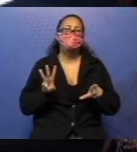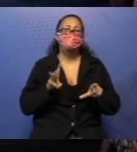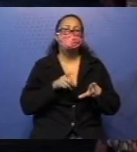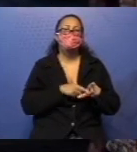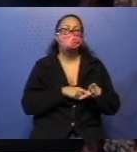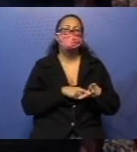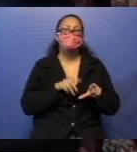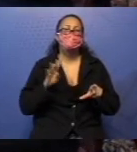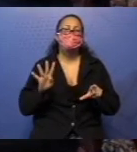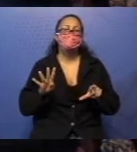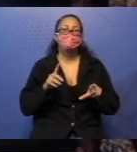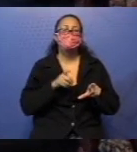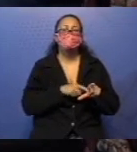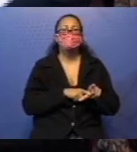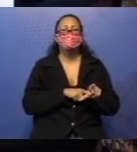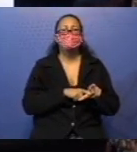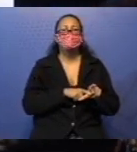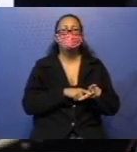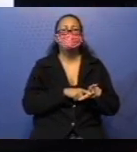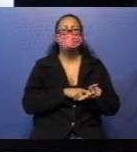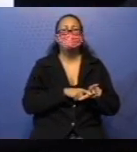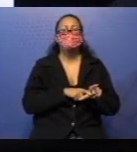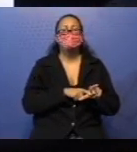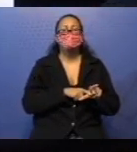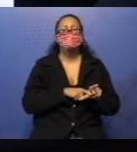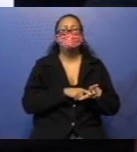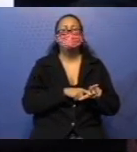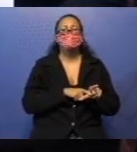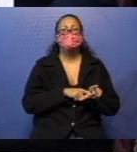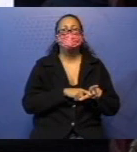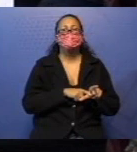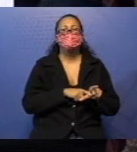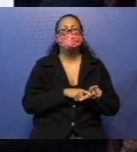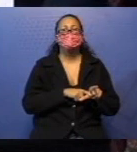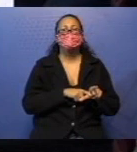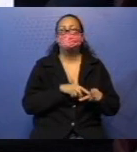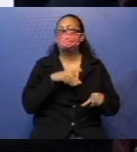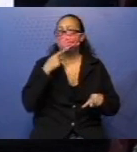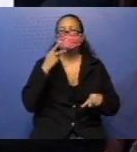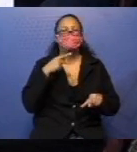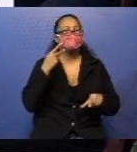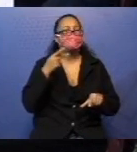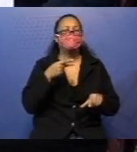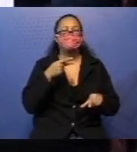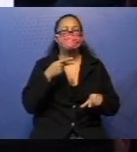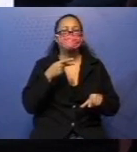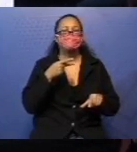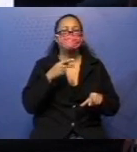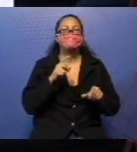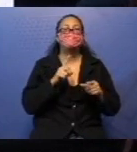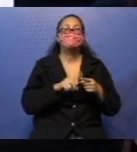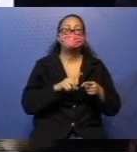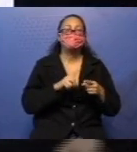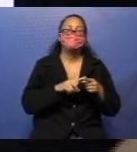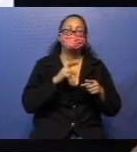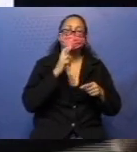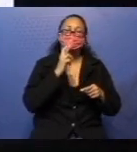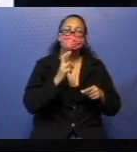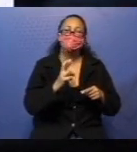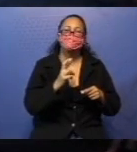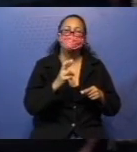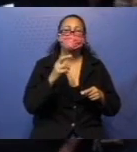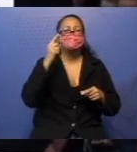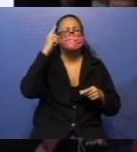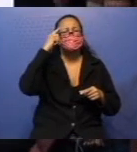e quatro. Não vou falar o de baixo, porque senão eu vou te dar a resposta. Então, analisem.